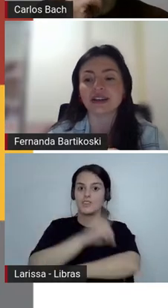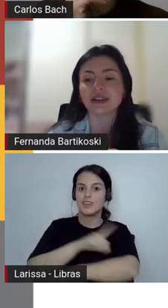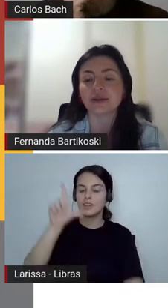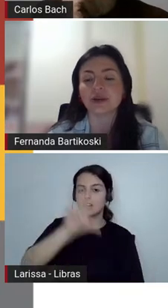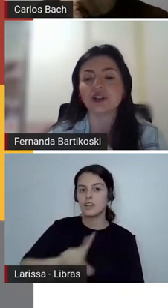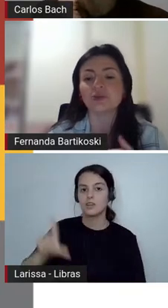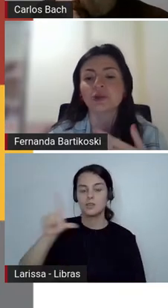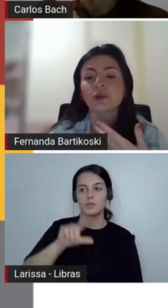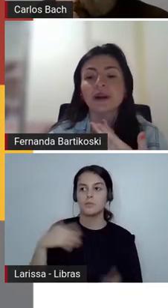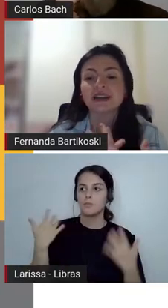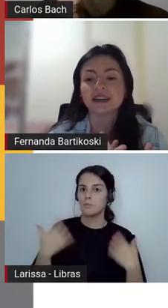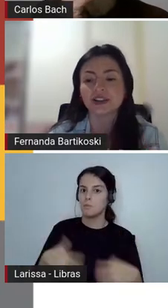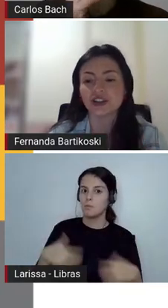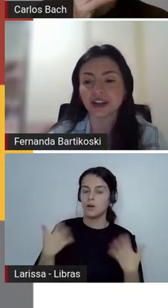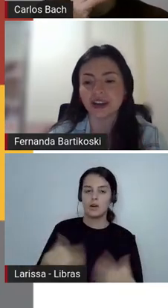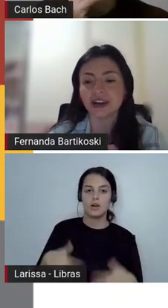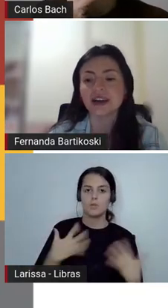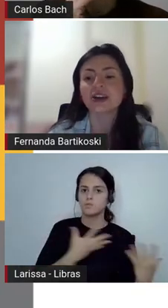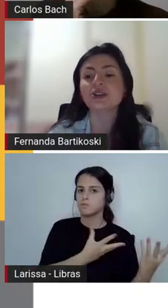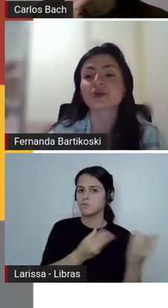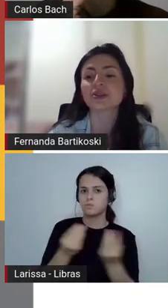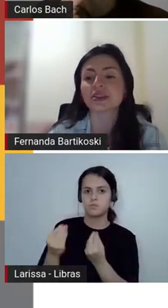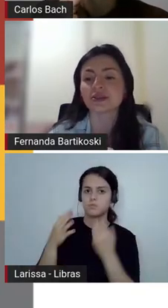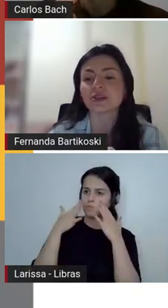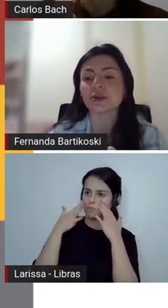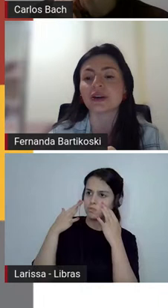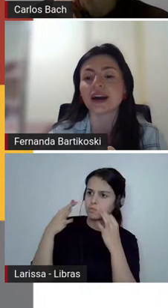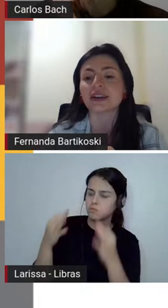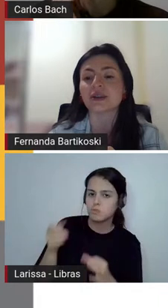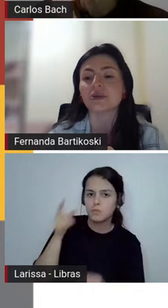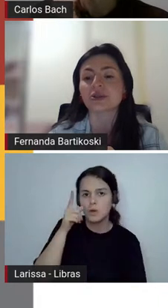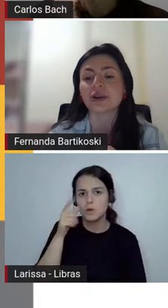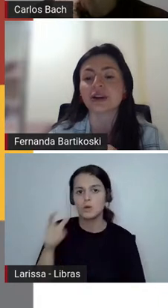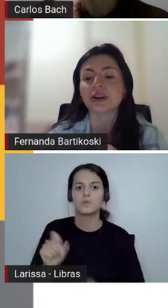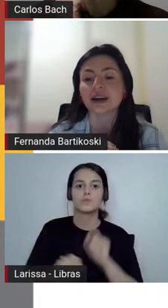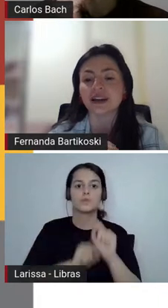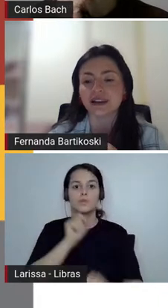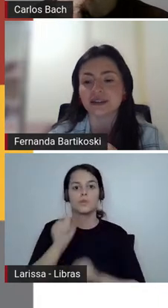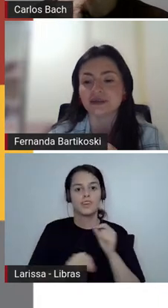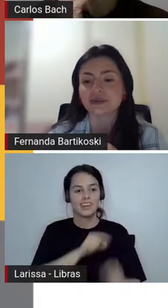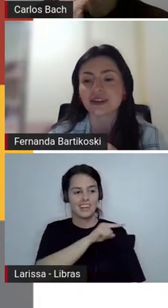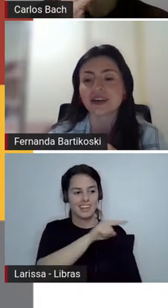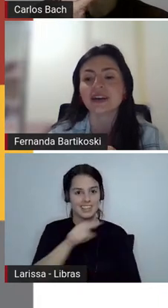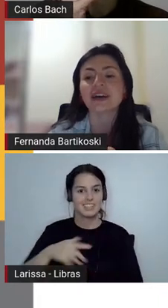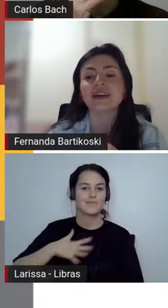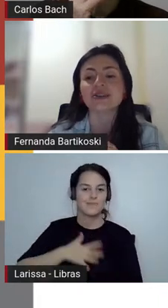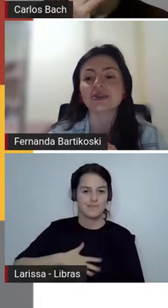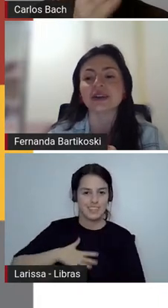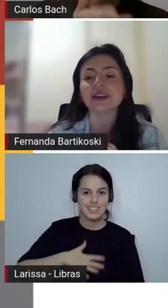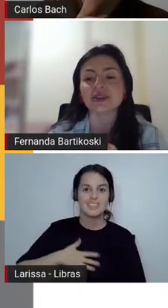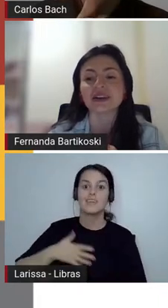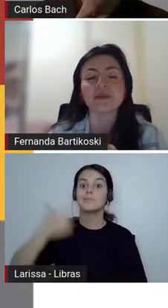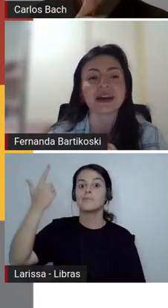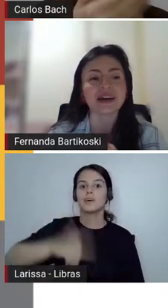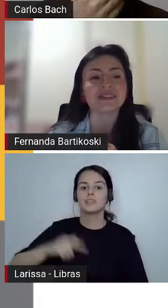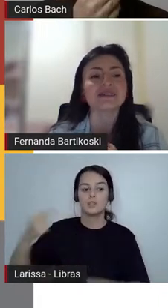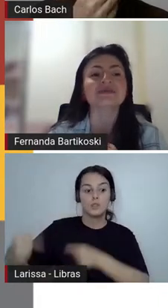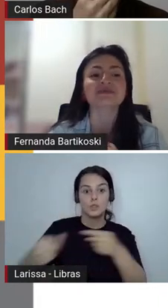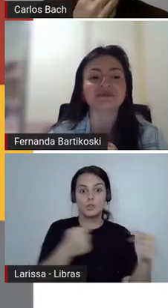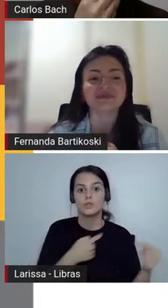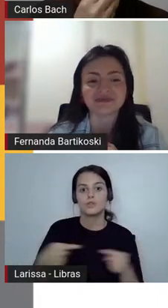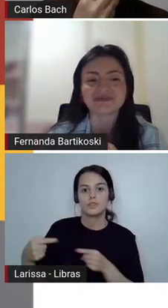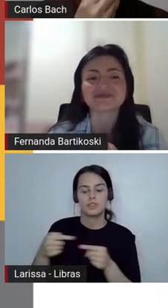realiza avaliação. Estimula o prazer de ler. Discussão sobre o que cada um escolheu a ler. Isso também